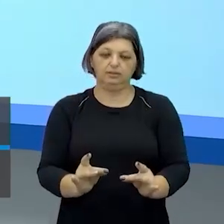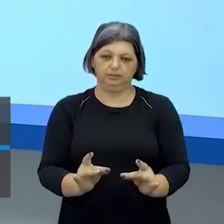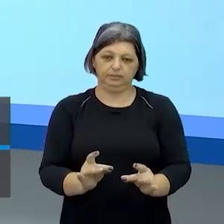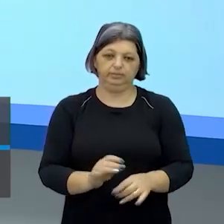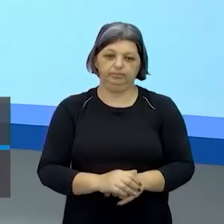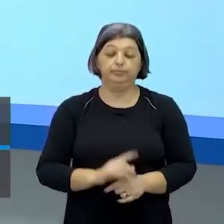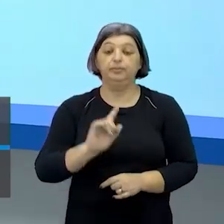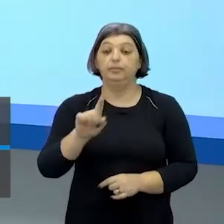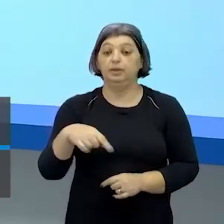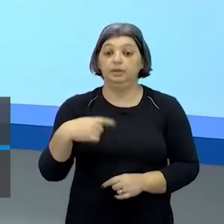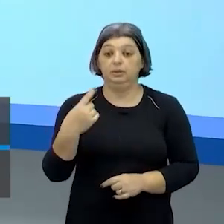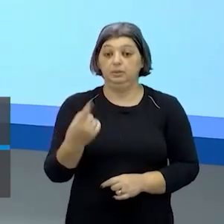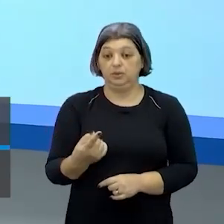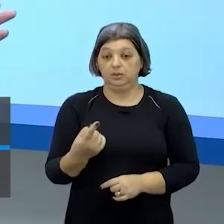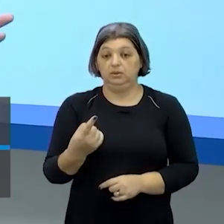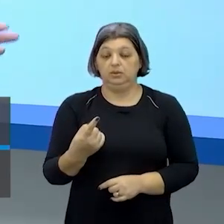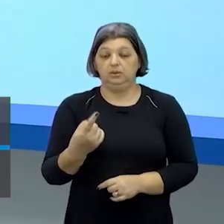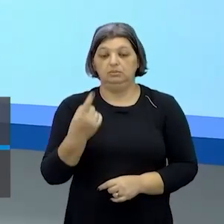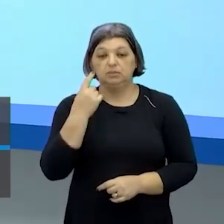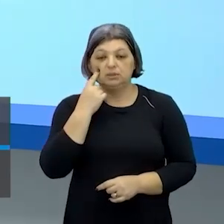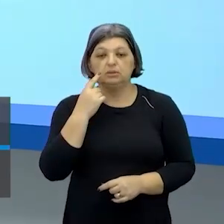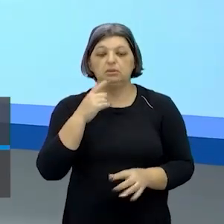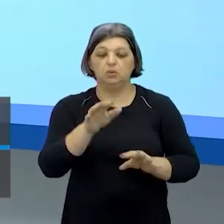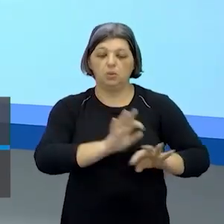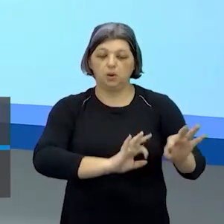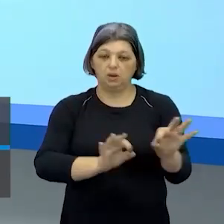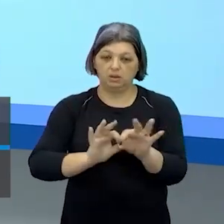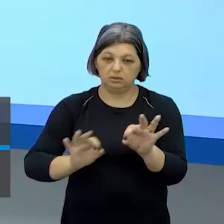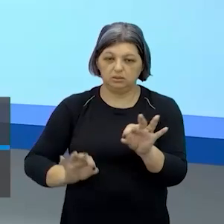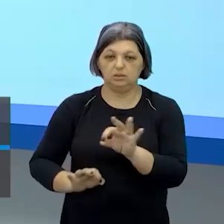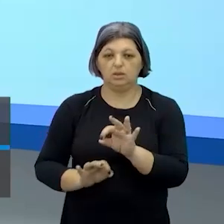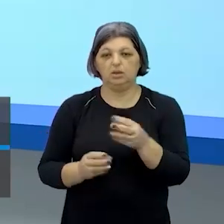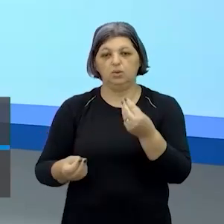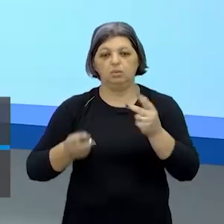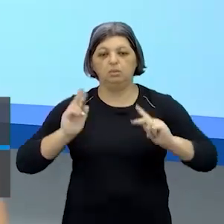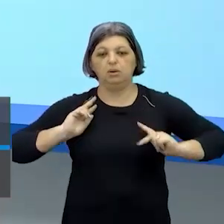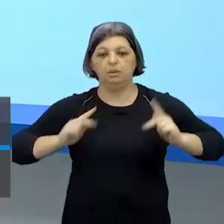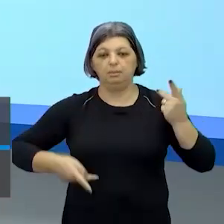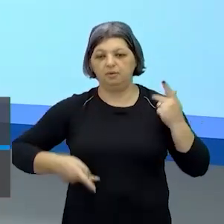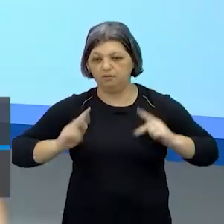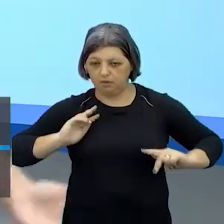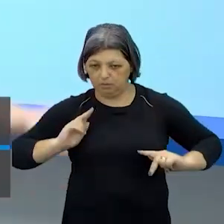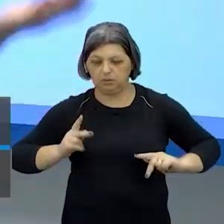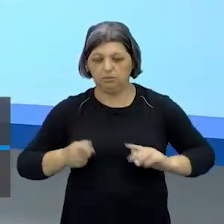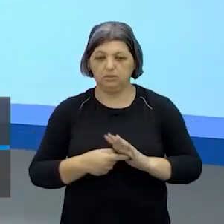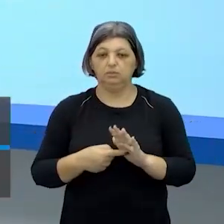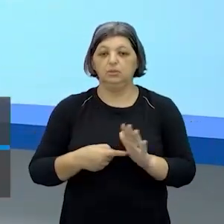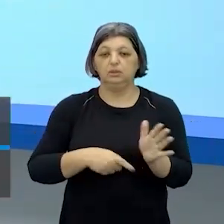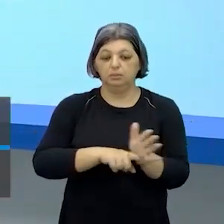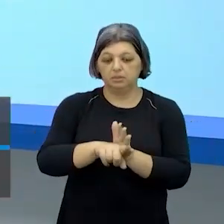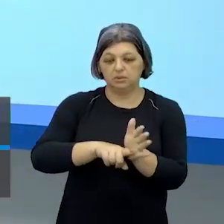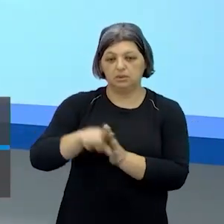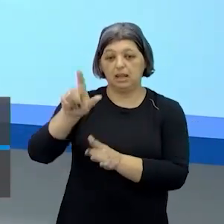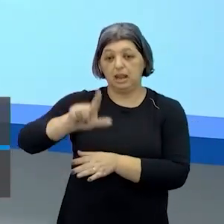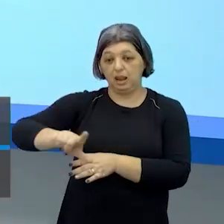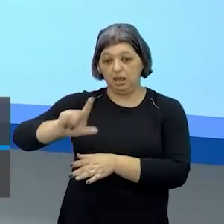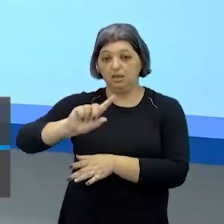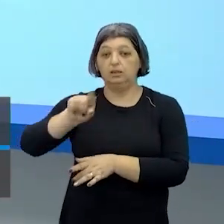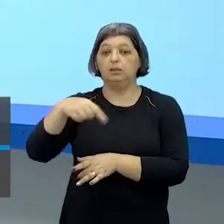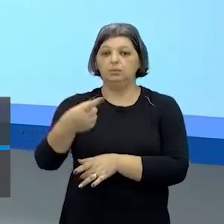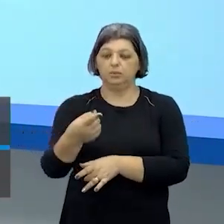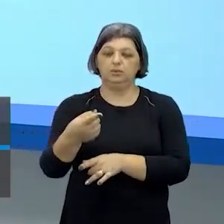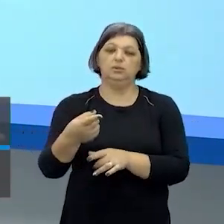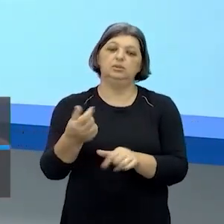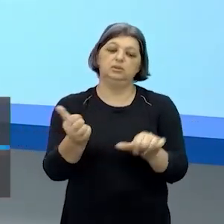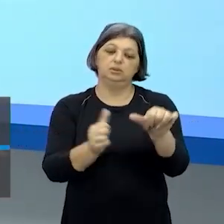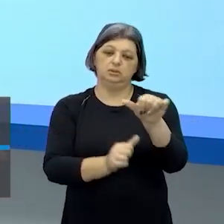depois a gente montar essa performance que olha primeiro a gente vai ter que estudar a questão literária depois transformar isso para o corpo então eu